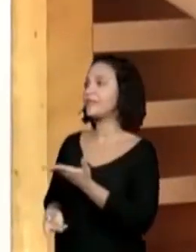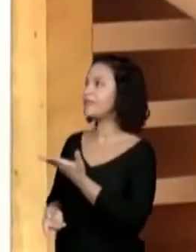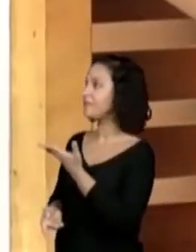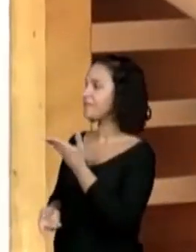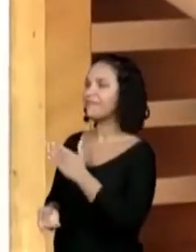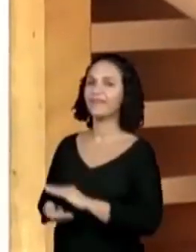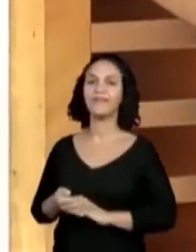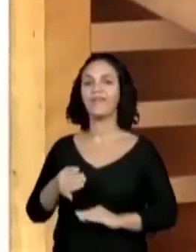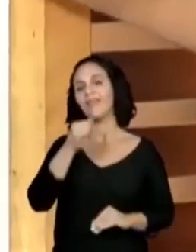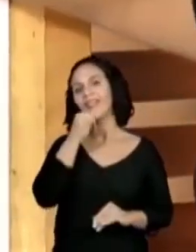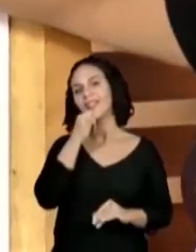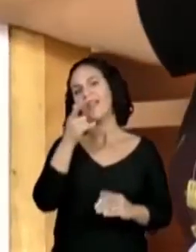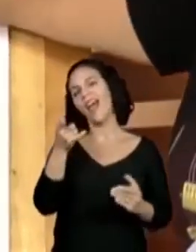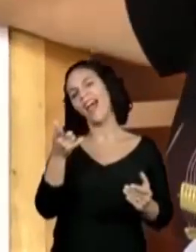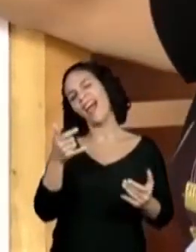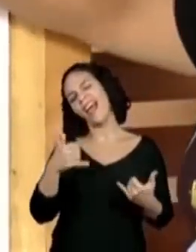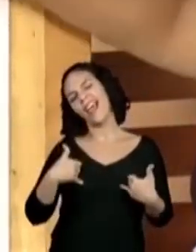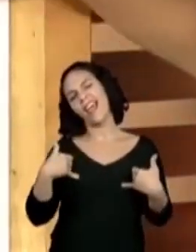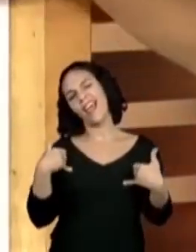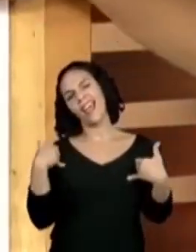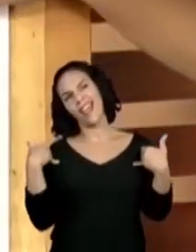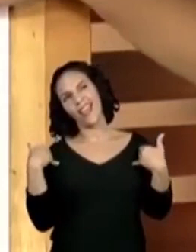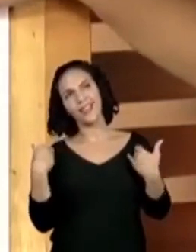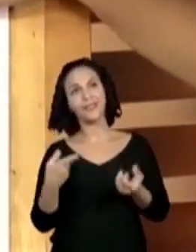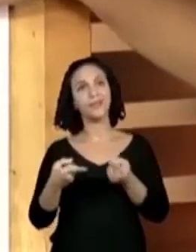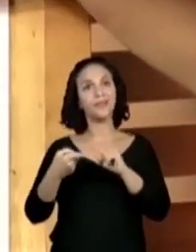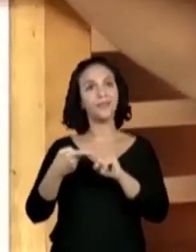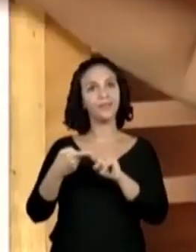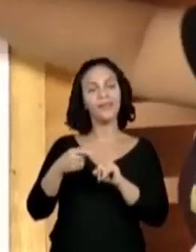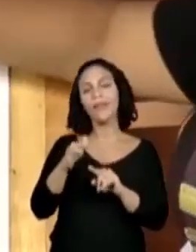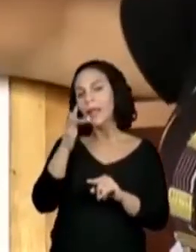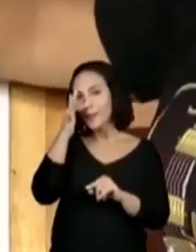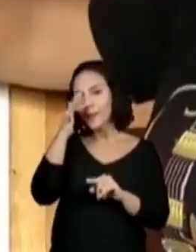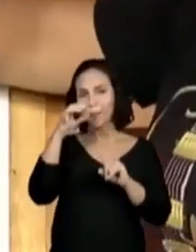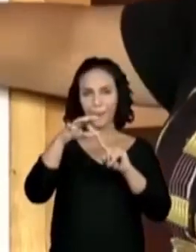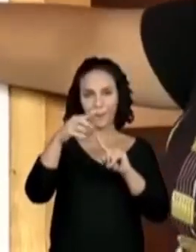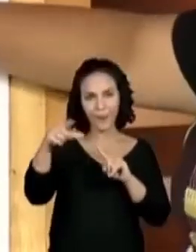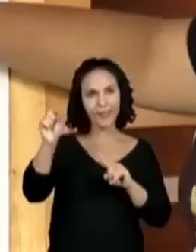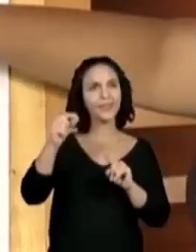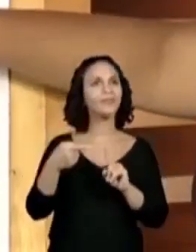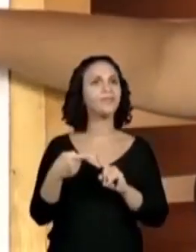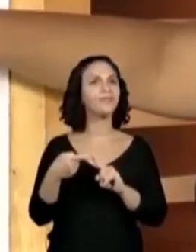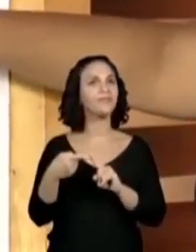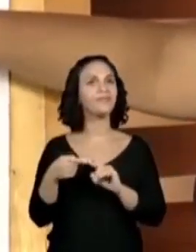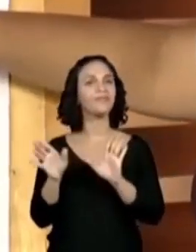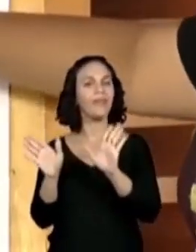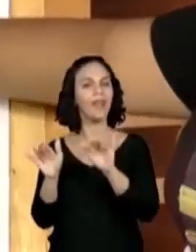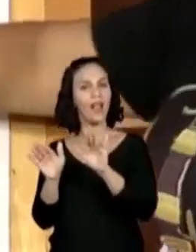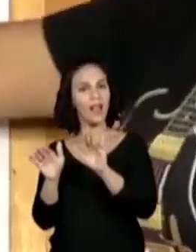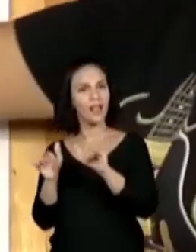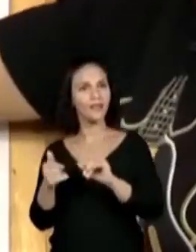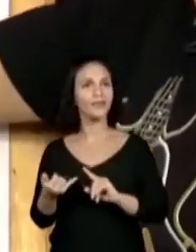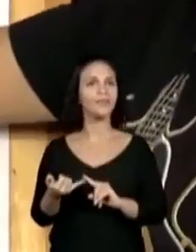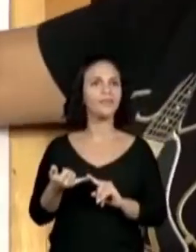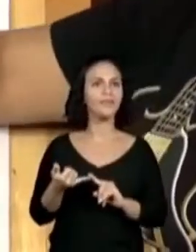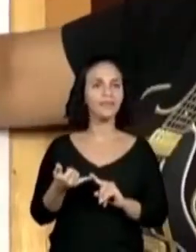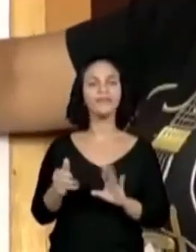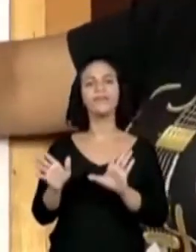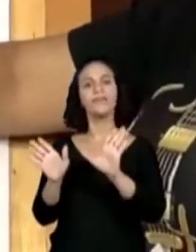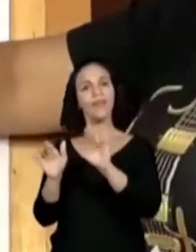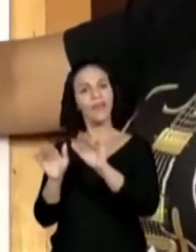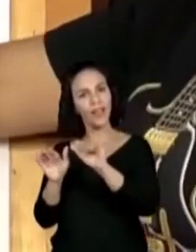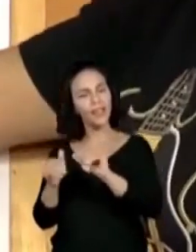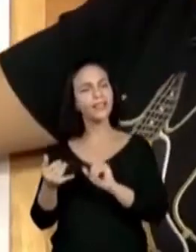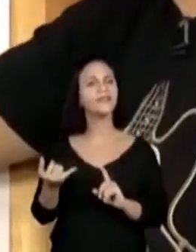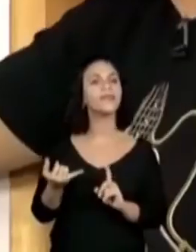seria fanfarrão, tabua, uma plantinha, a saracura, uma ave, o tisio, uma